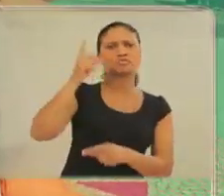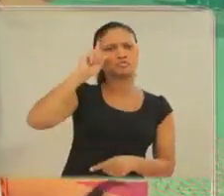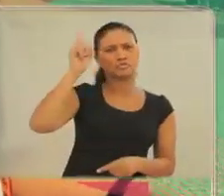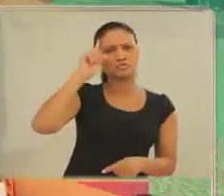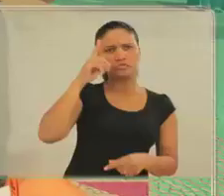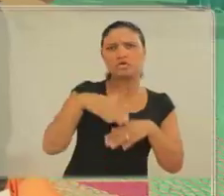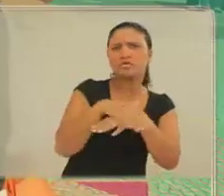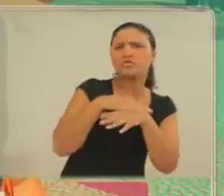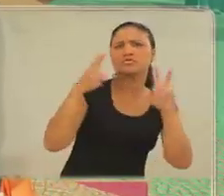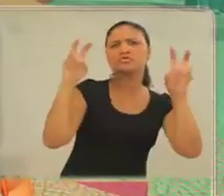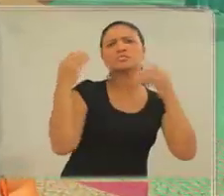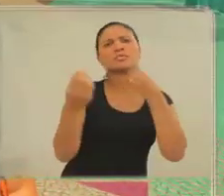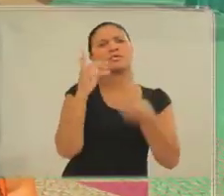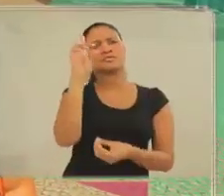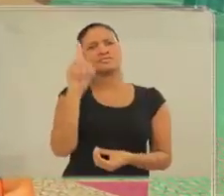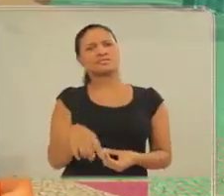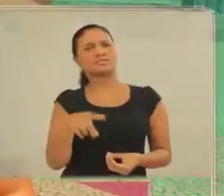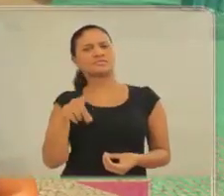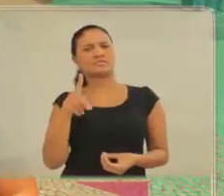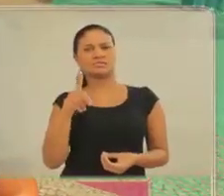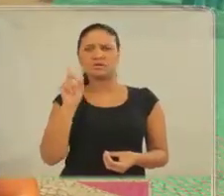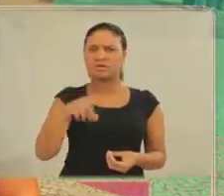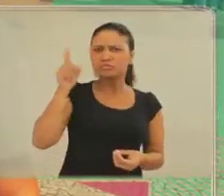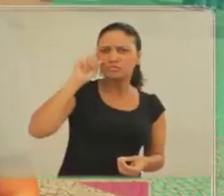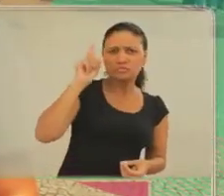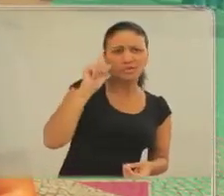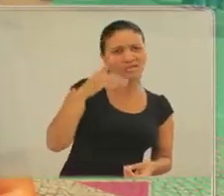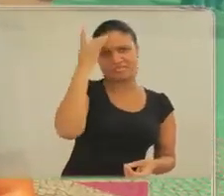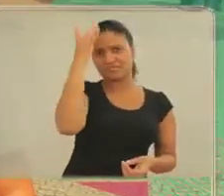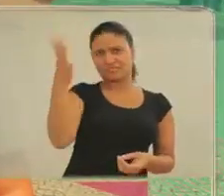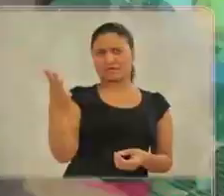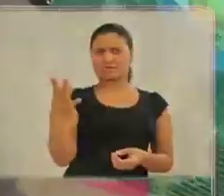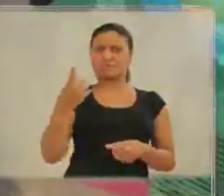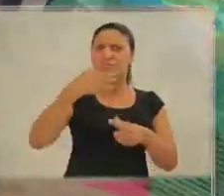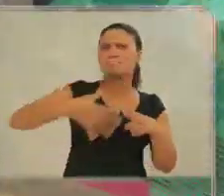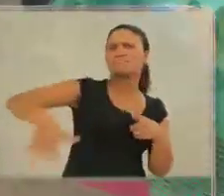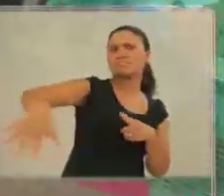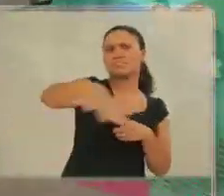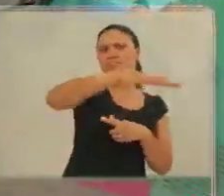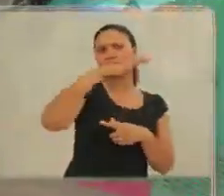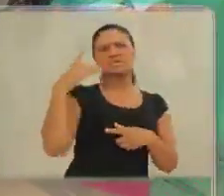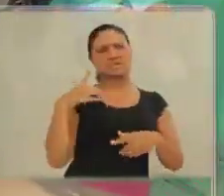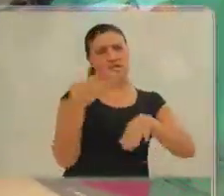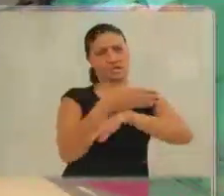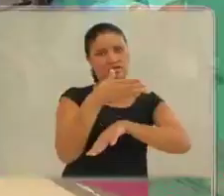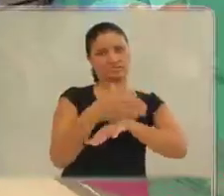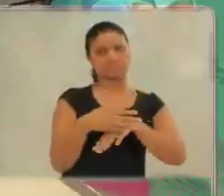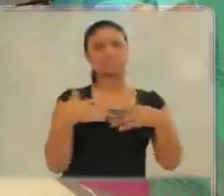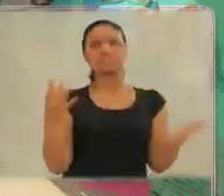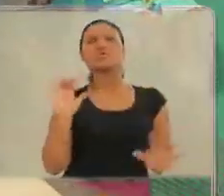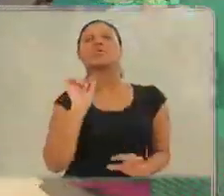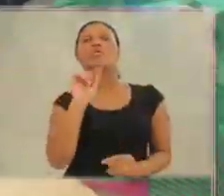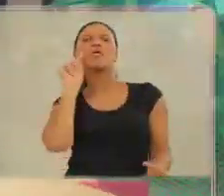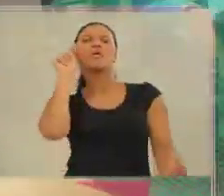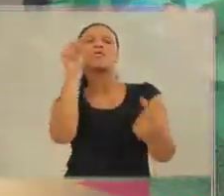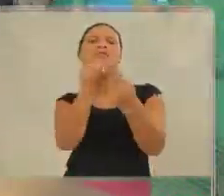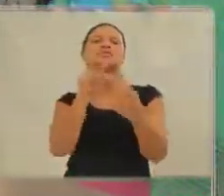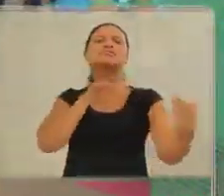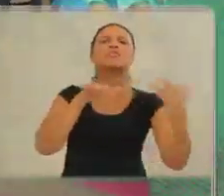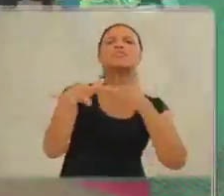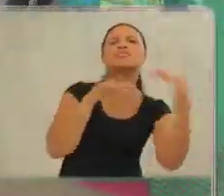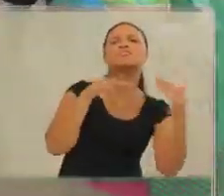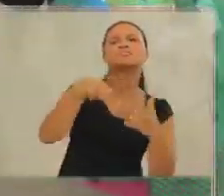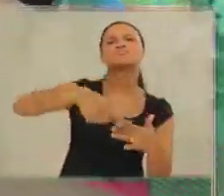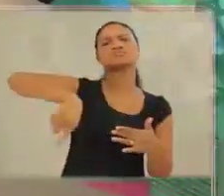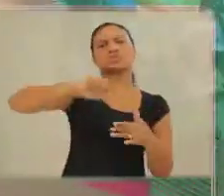que a gente vê todo dia, encontra todo dia, conversa, fala sobre deficiência todos os dias, é muito fácil. Mas a maior parte da população não tem esse acesso. E